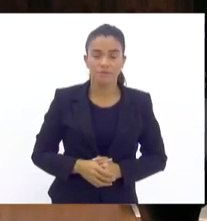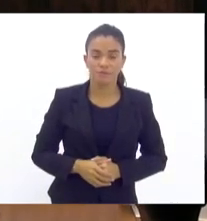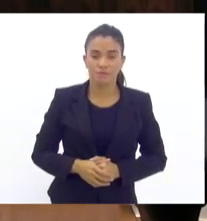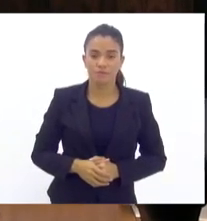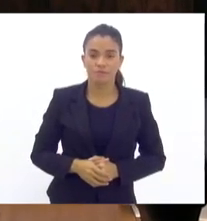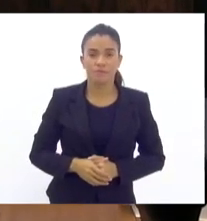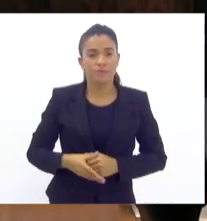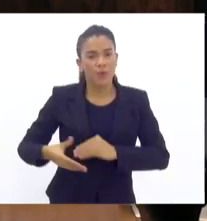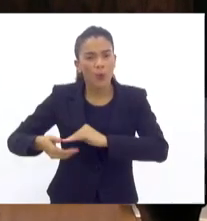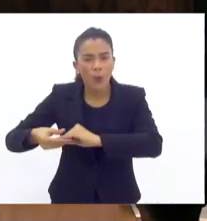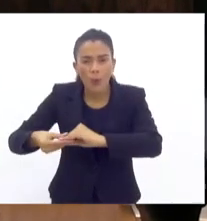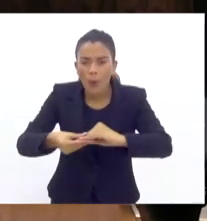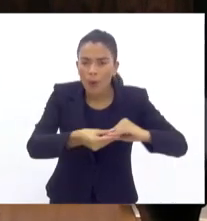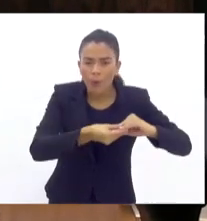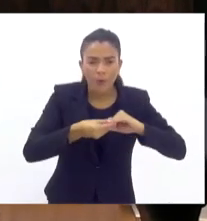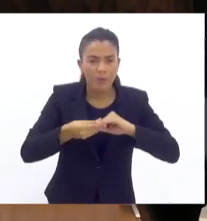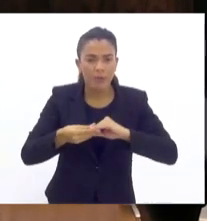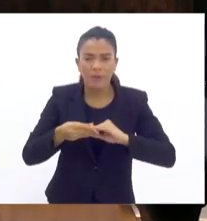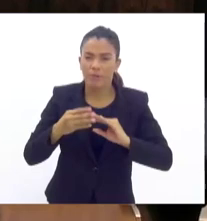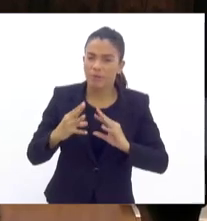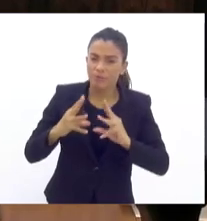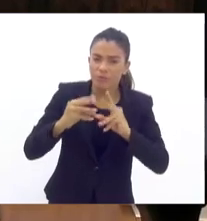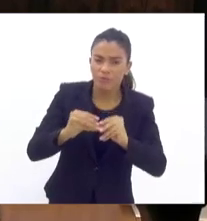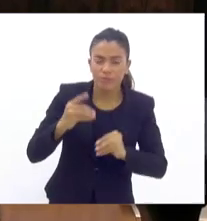onde eu cumprimento todos os deputados aqui presentes.